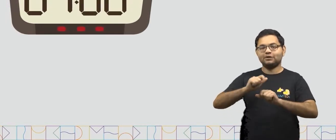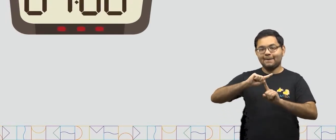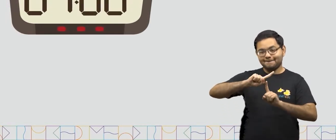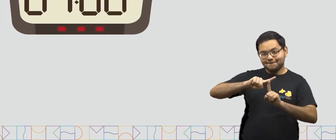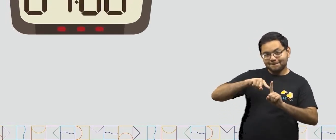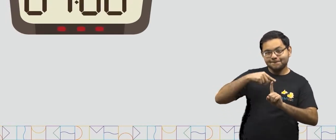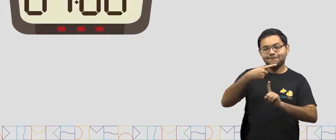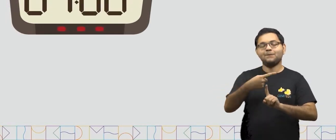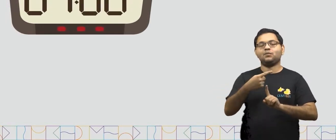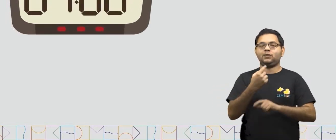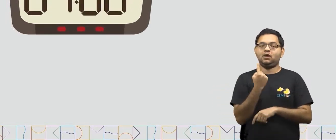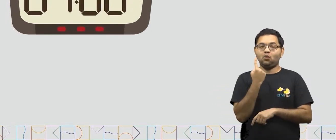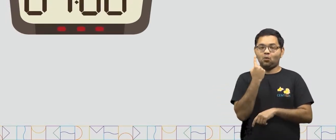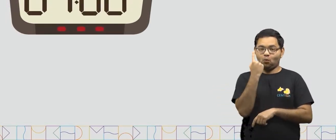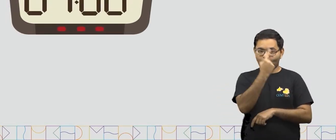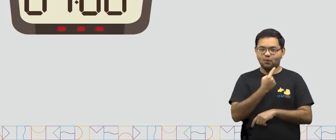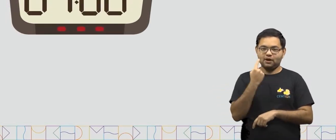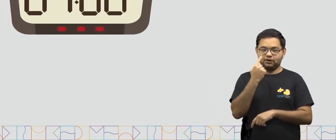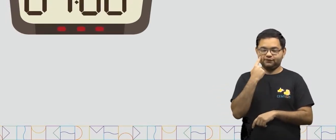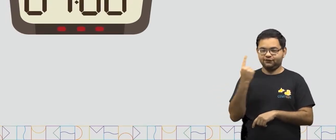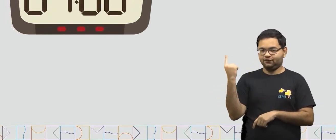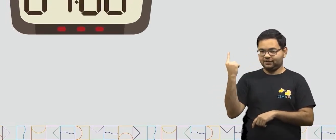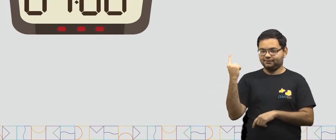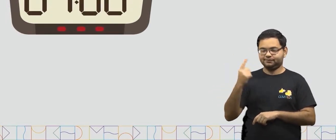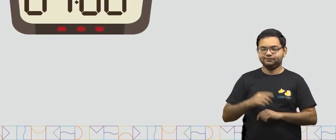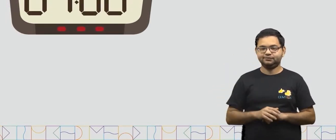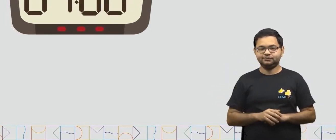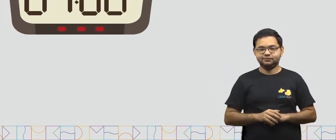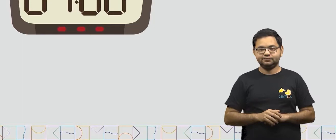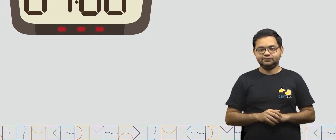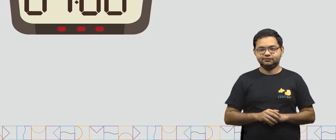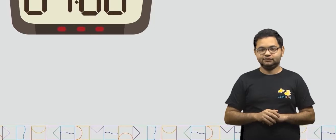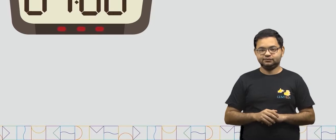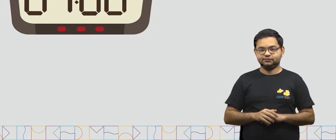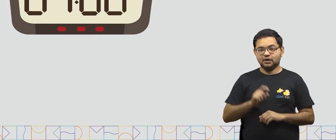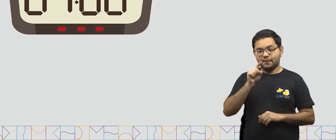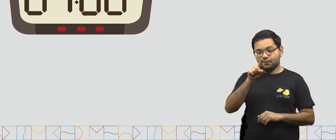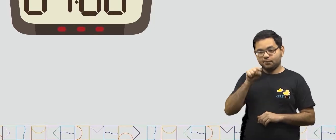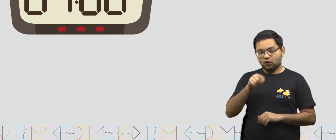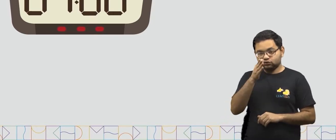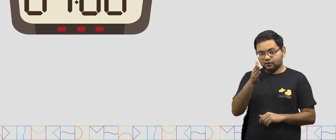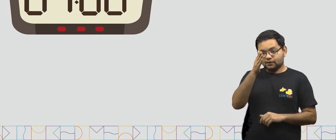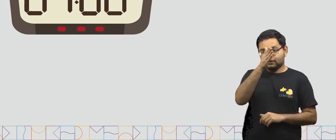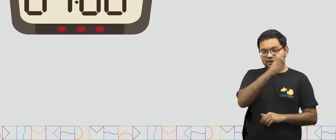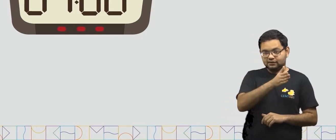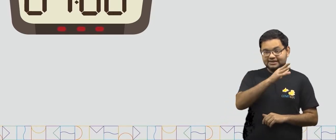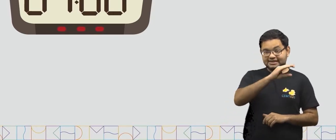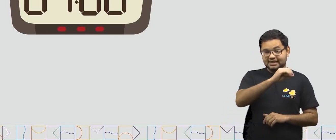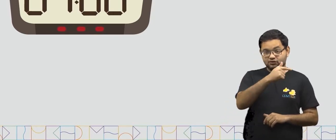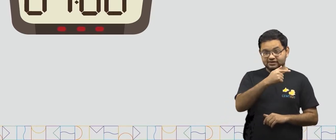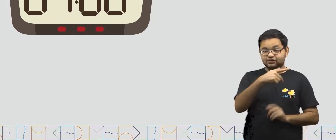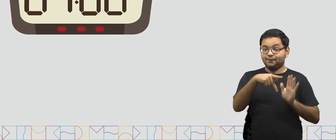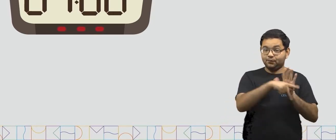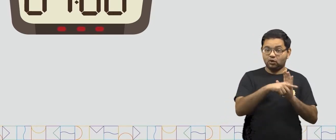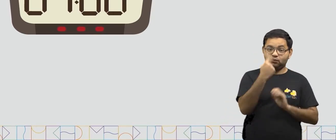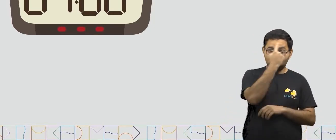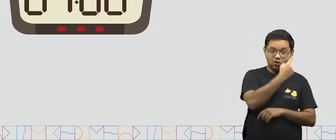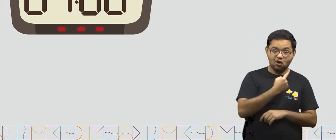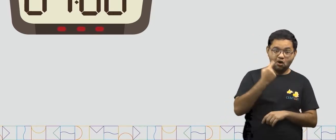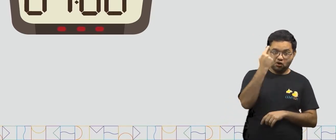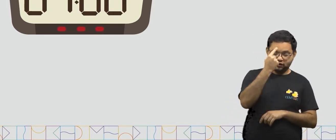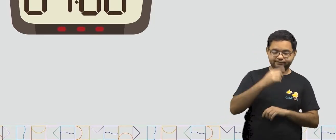vai ficar 7 horas. Lembre-se, antes dos dois pontos, nós temos as horas. E